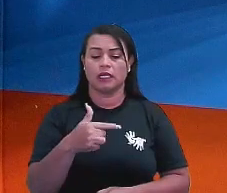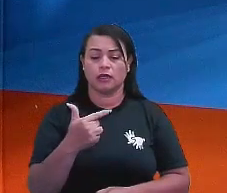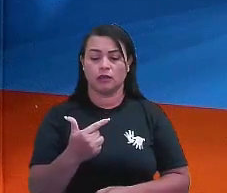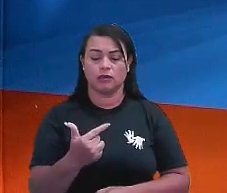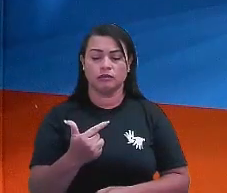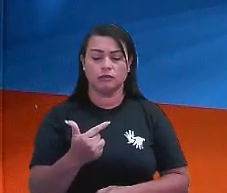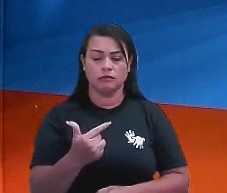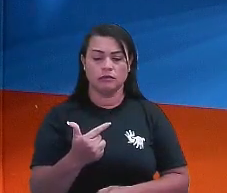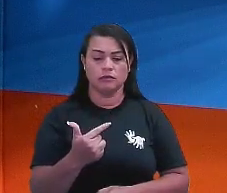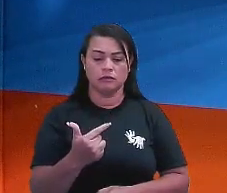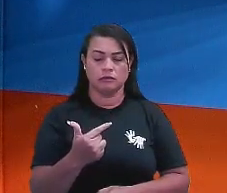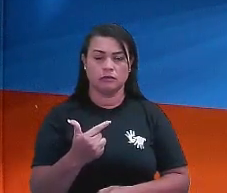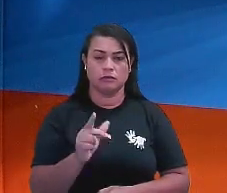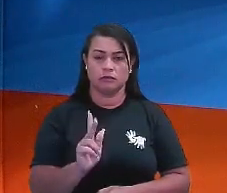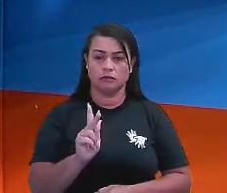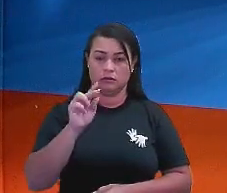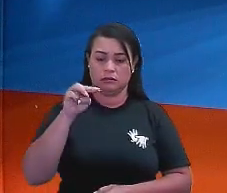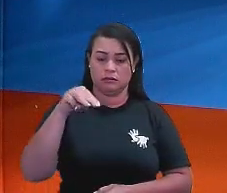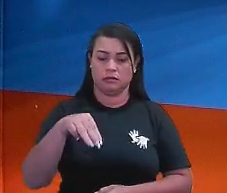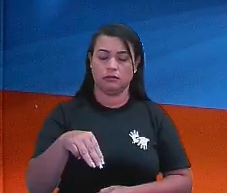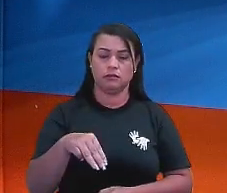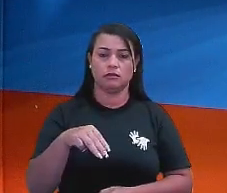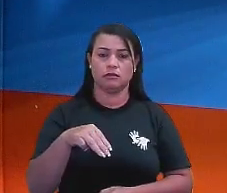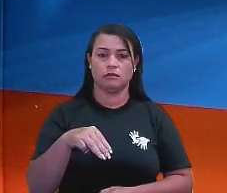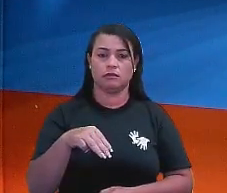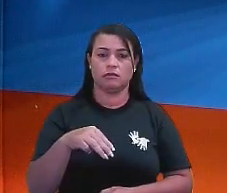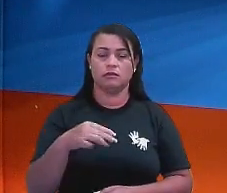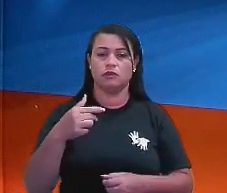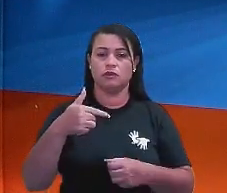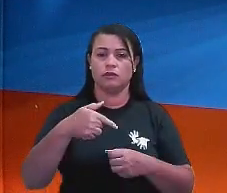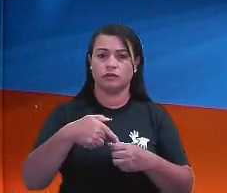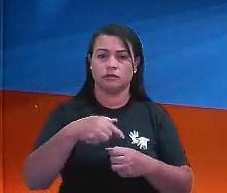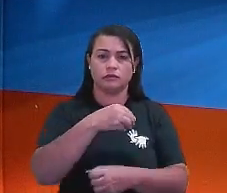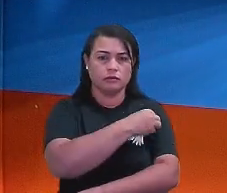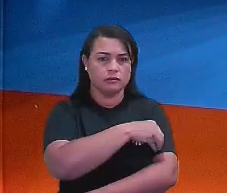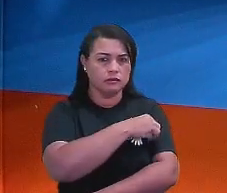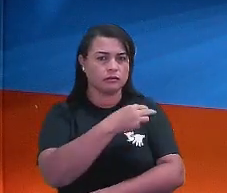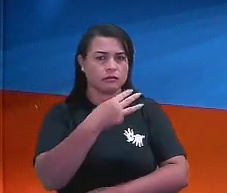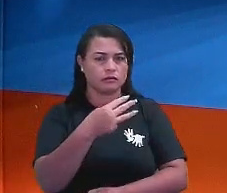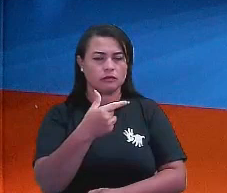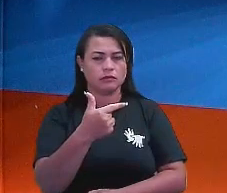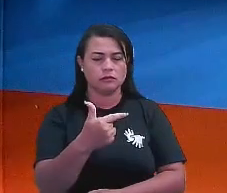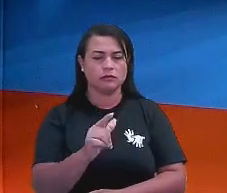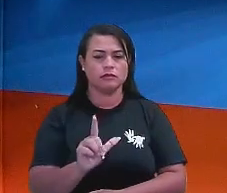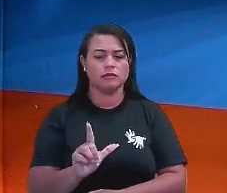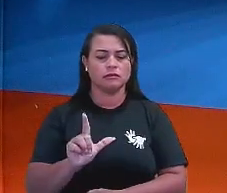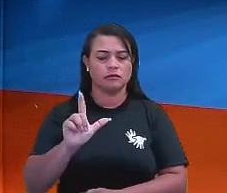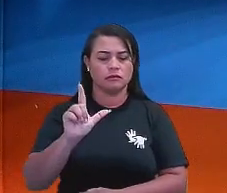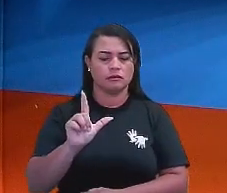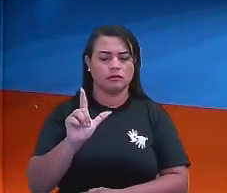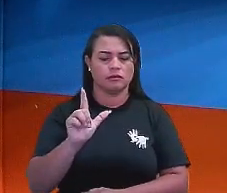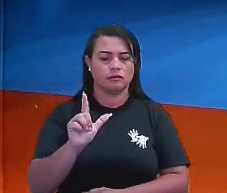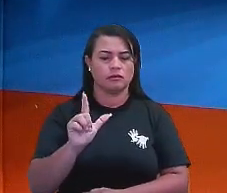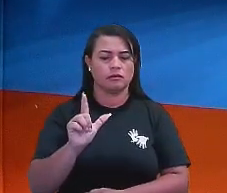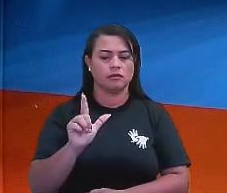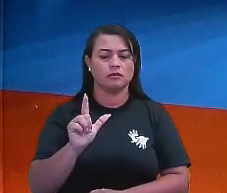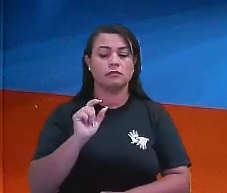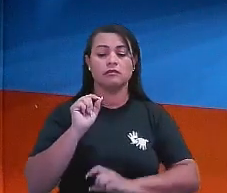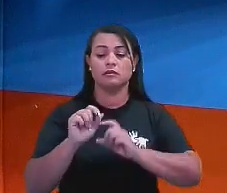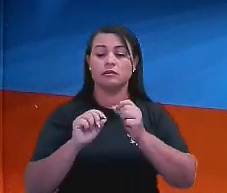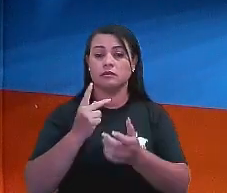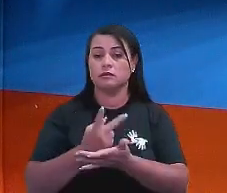quilômetros eu gasto com 32 litros de etanol, como ele colocou aí no problema,